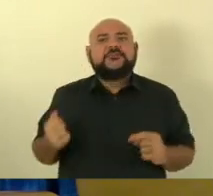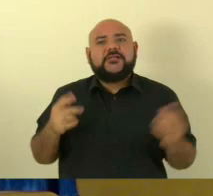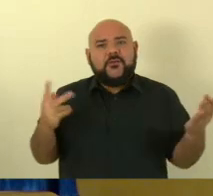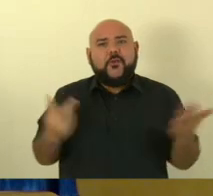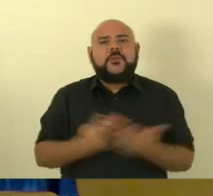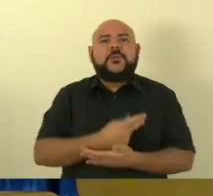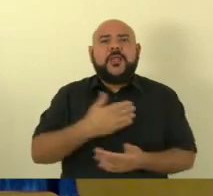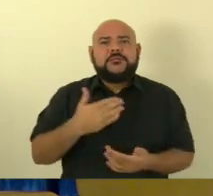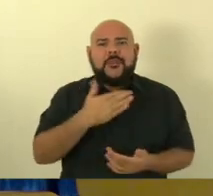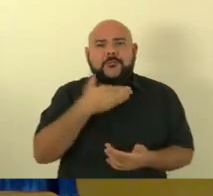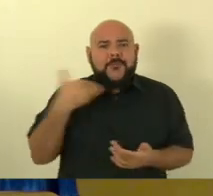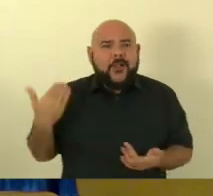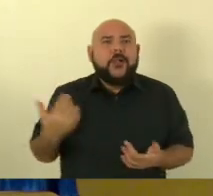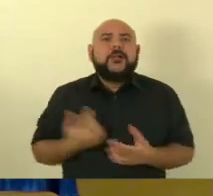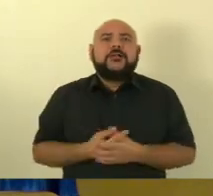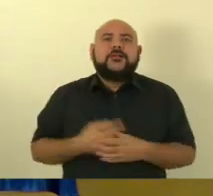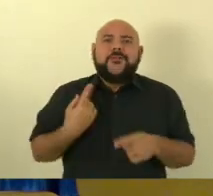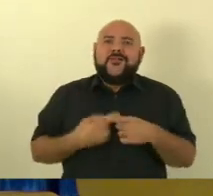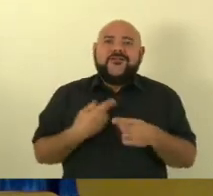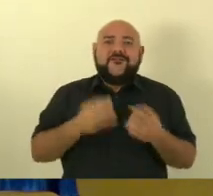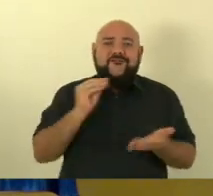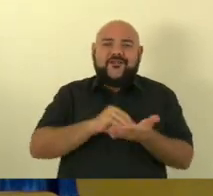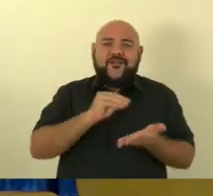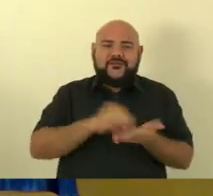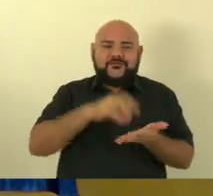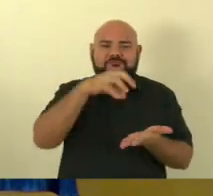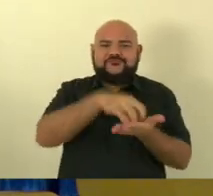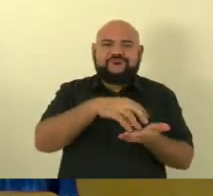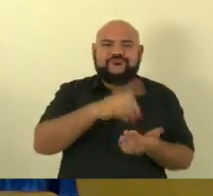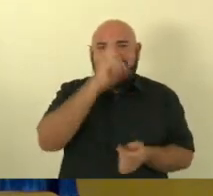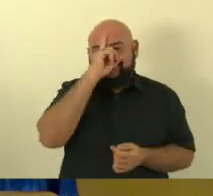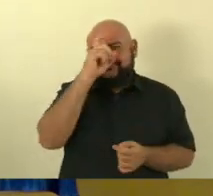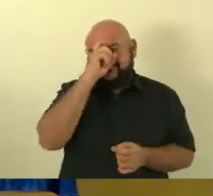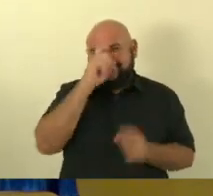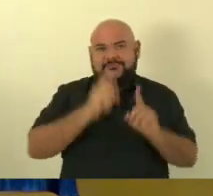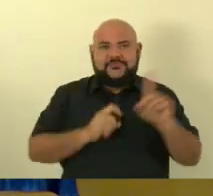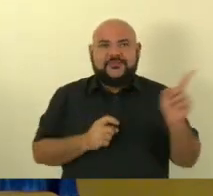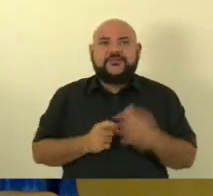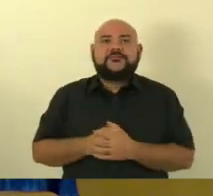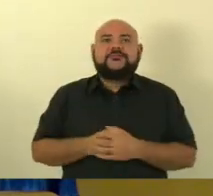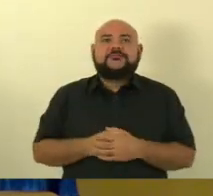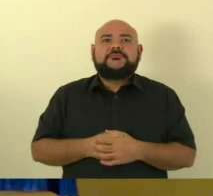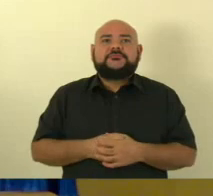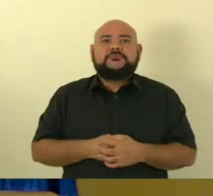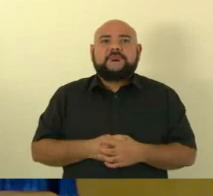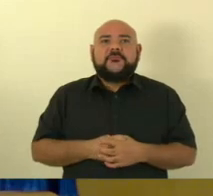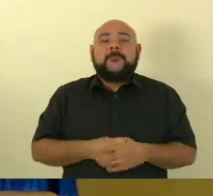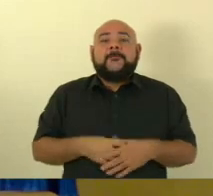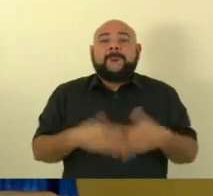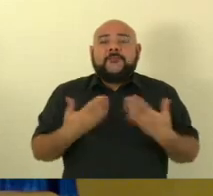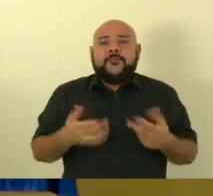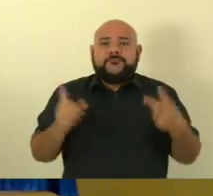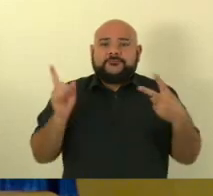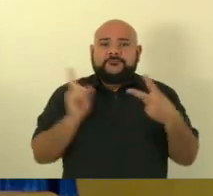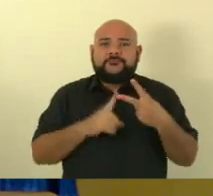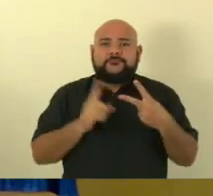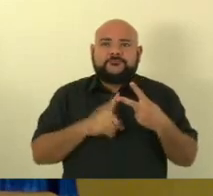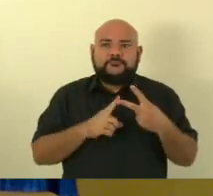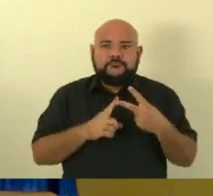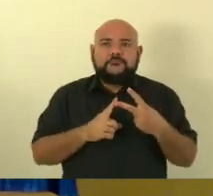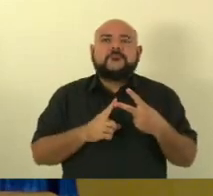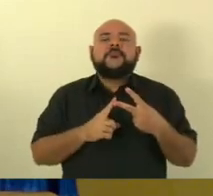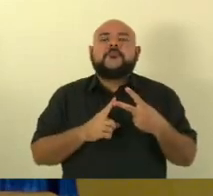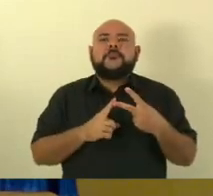atenção do governo do estado do espírito santo do município da serra também a segunda indicação que nós gostaríamos de